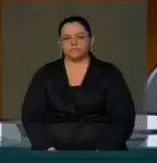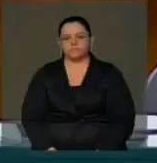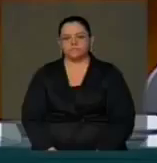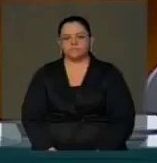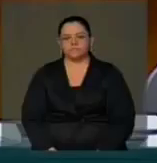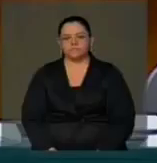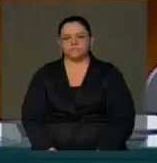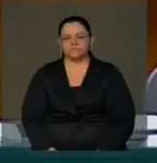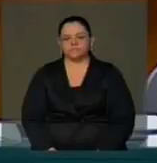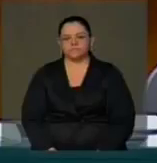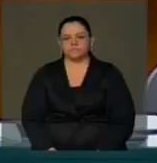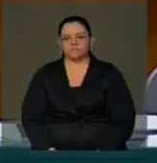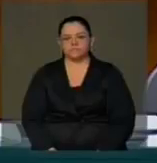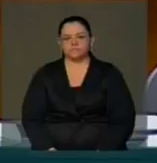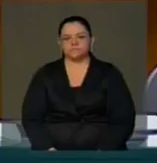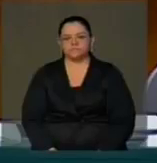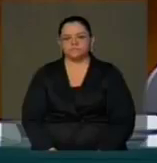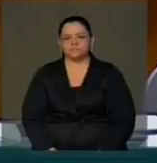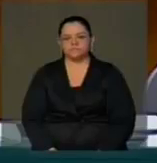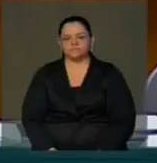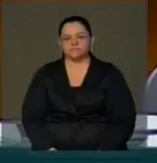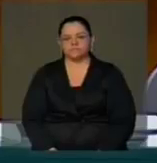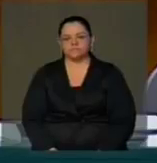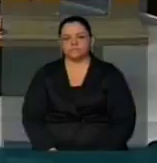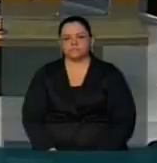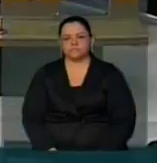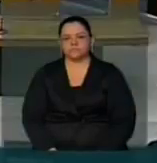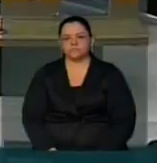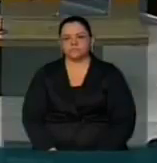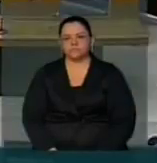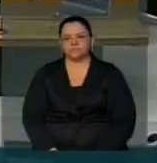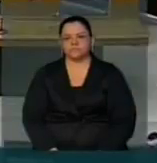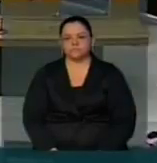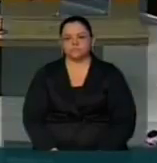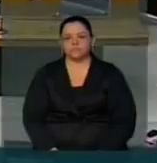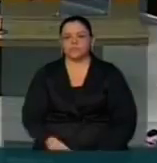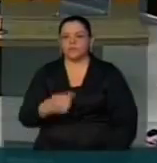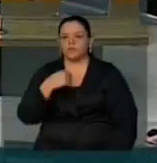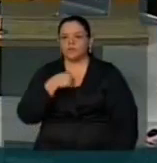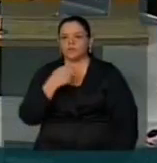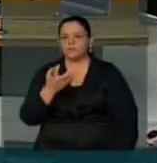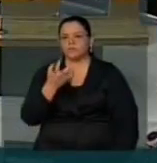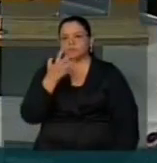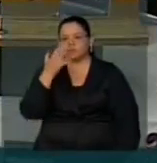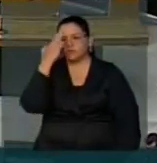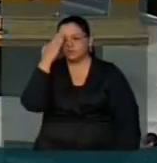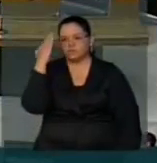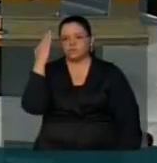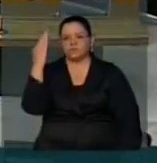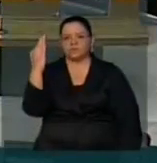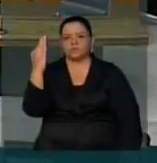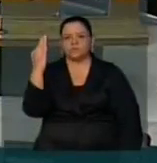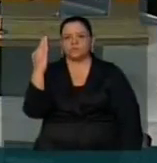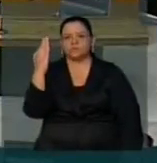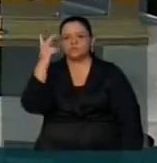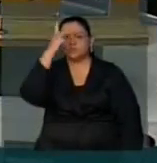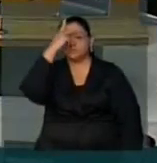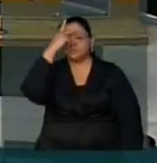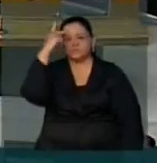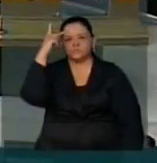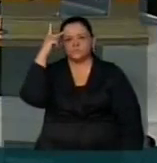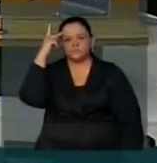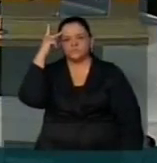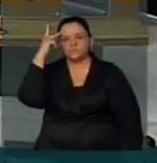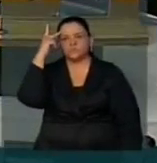O Lúcio, do PSB de Minas Gerais. Quantos minutos ele vai ter, presidente? Quantos minutos ele vai ter? As pessoas, as